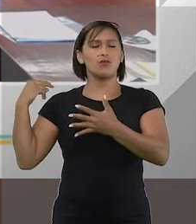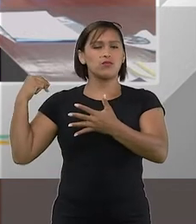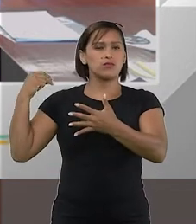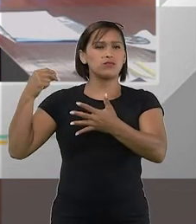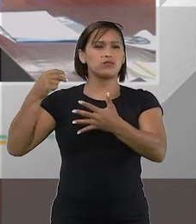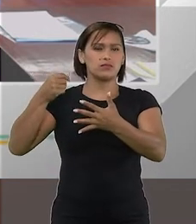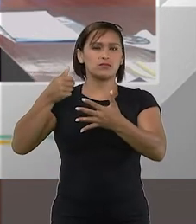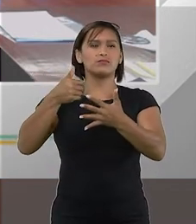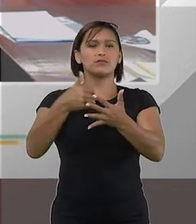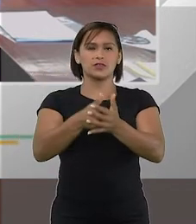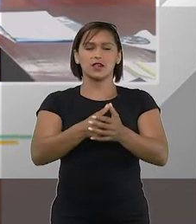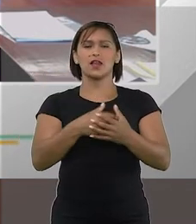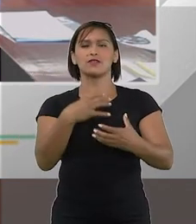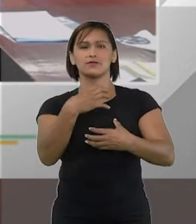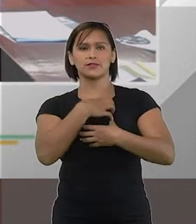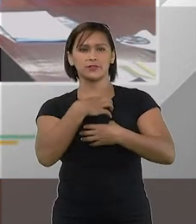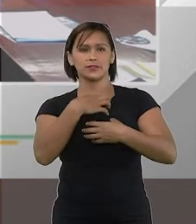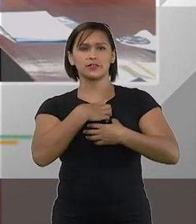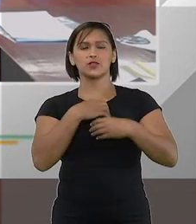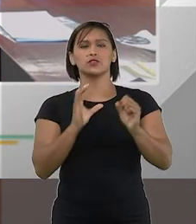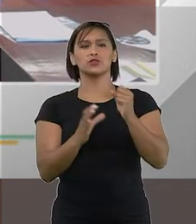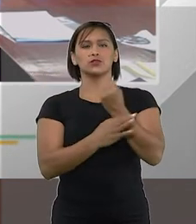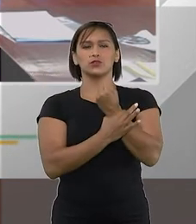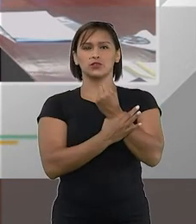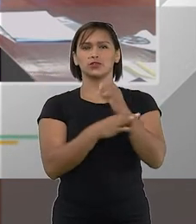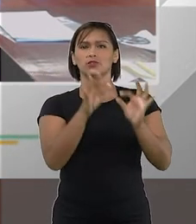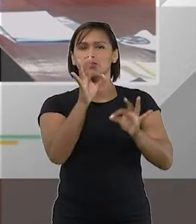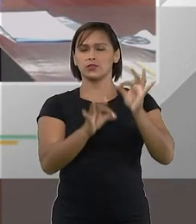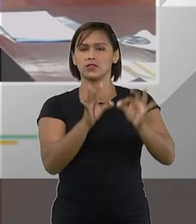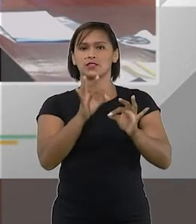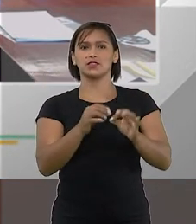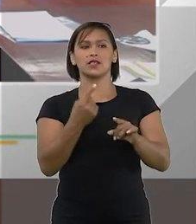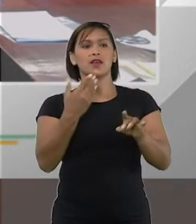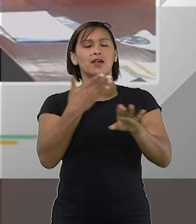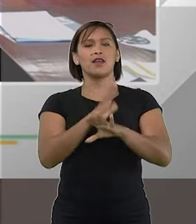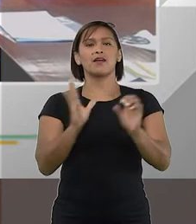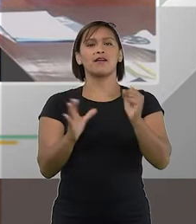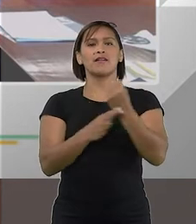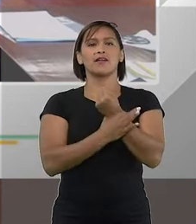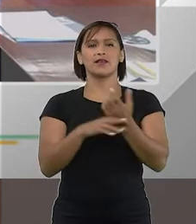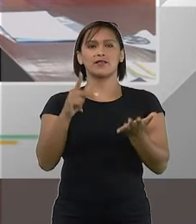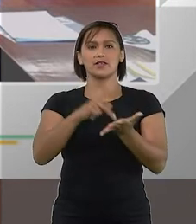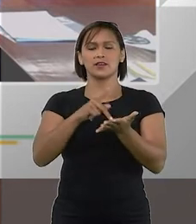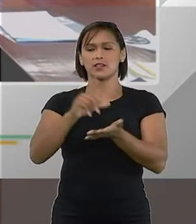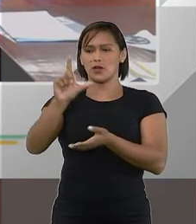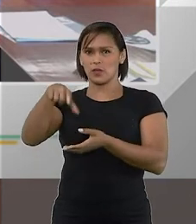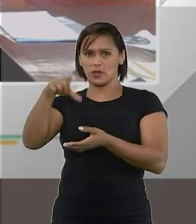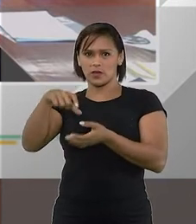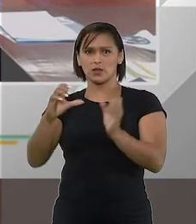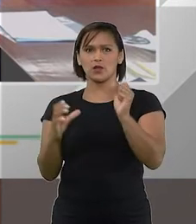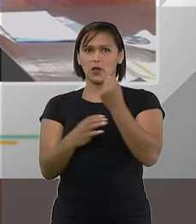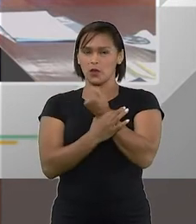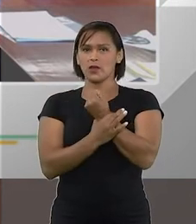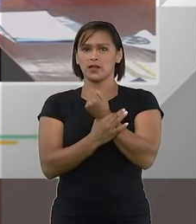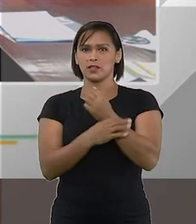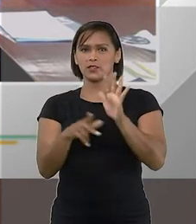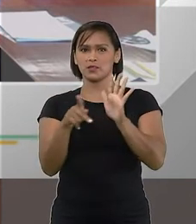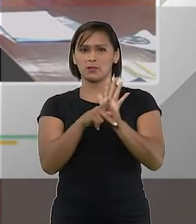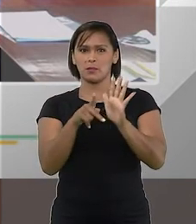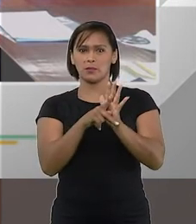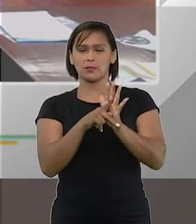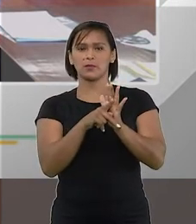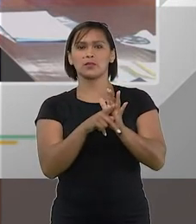sendo, estava incomodando os fins de segurança jurídica, é a questão da garantia real, os credores com garantia real